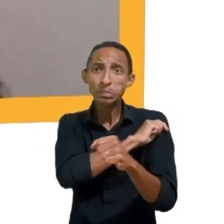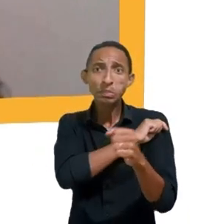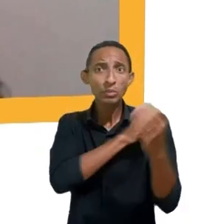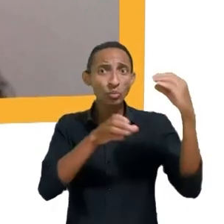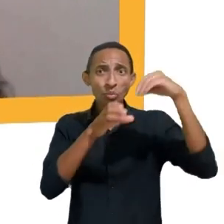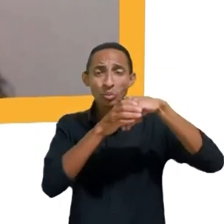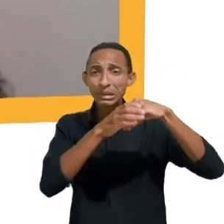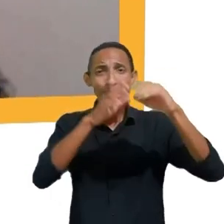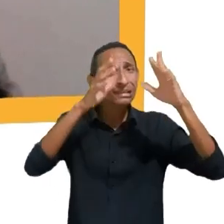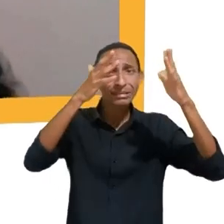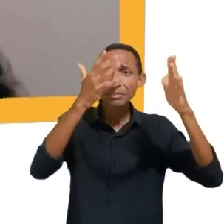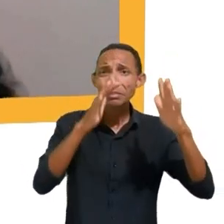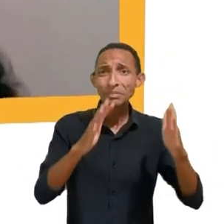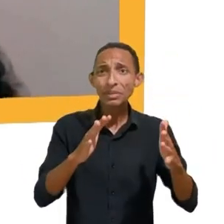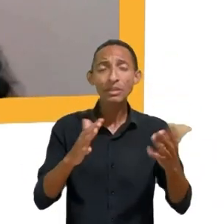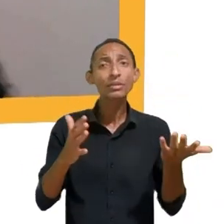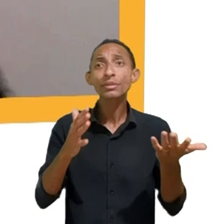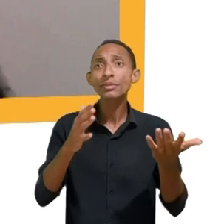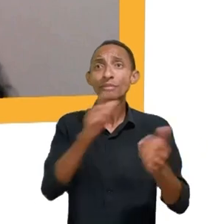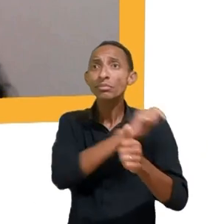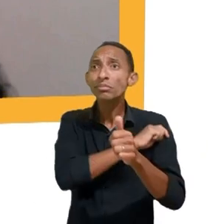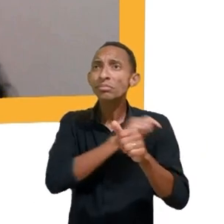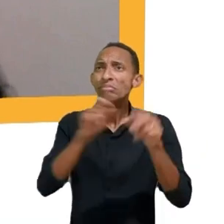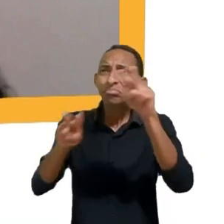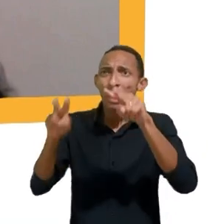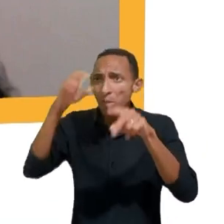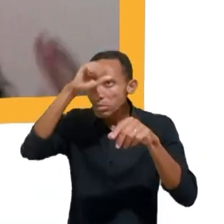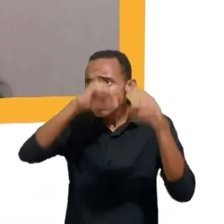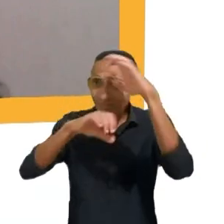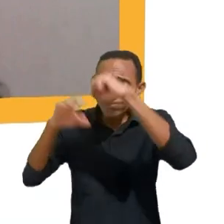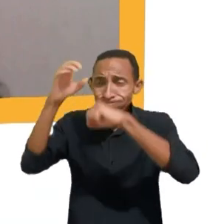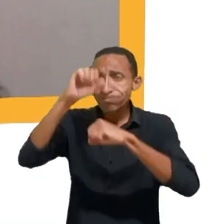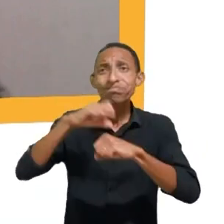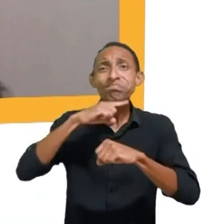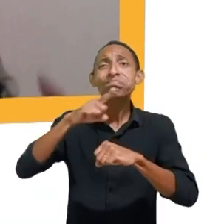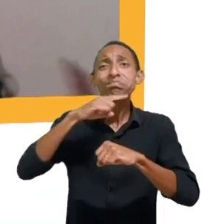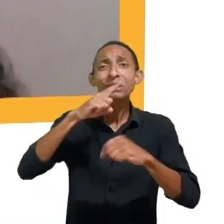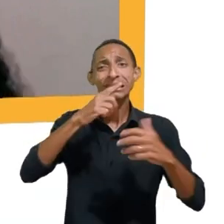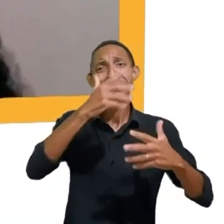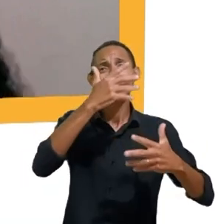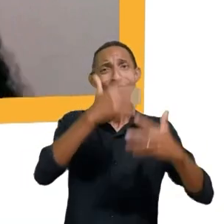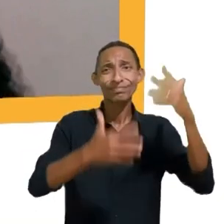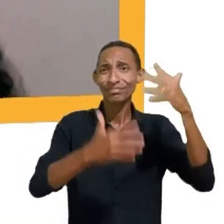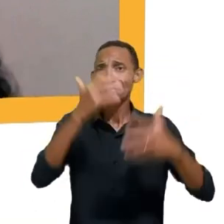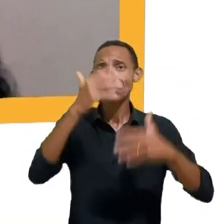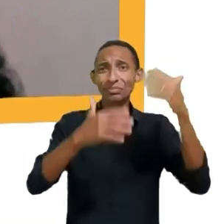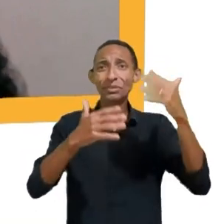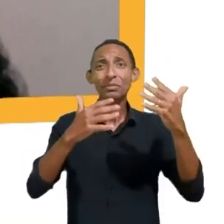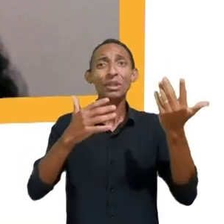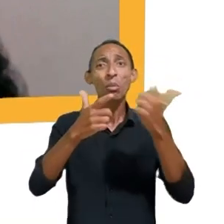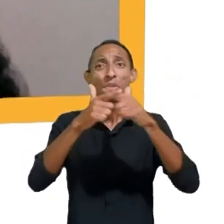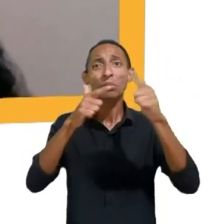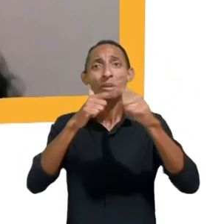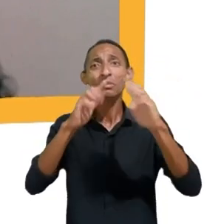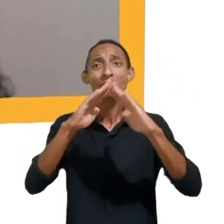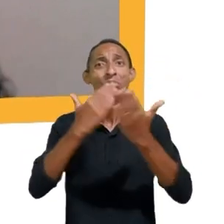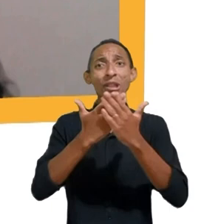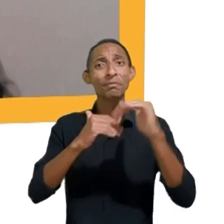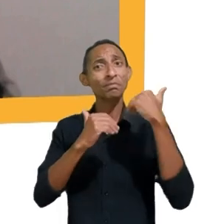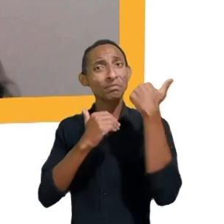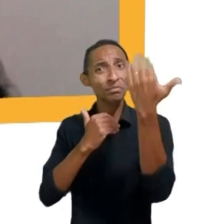gente aprender na hora do nosso aprendizado que é algo muito importante para todos os jovens e adultos hoje em dia